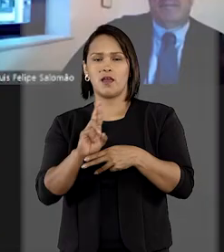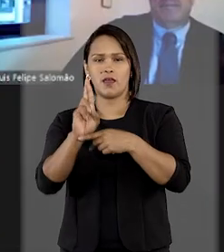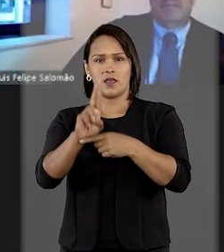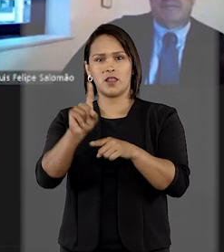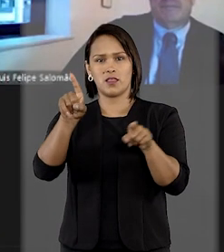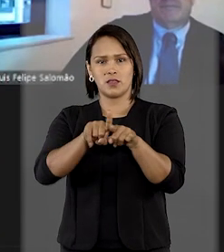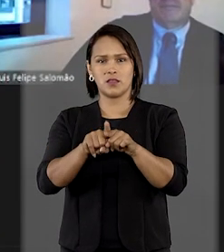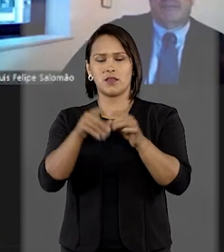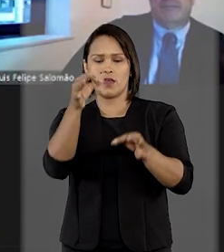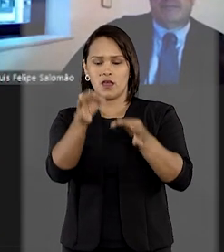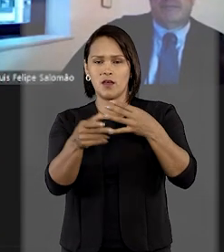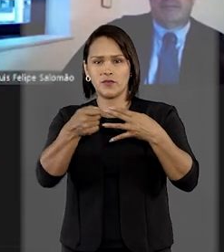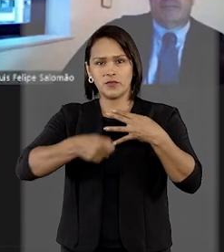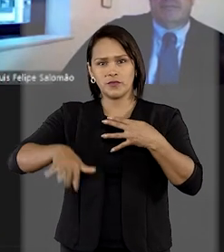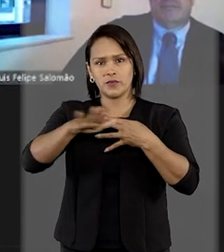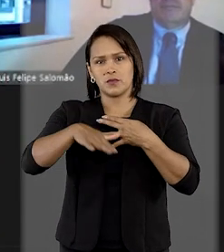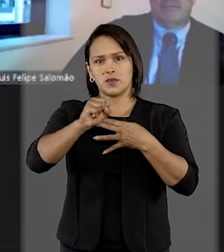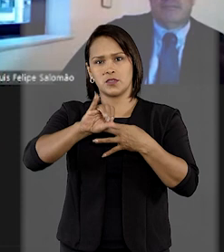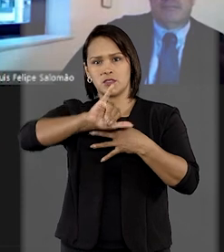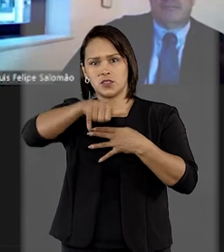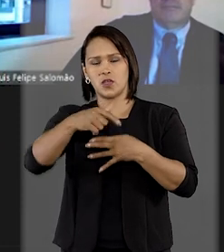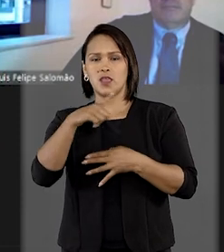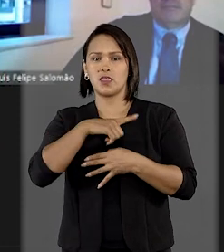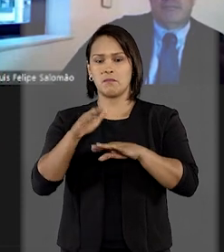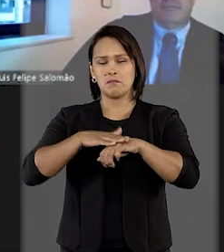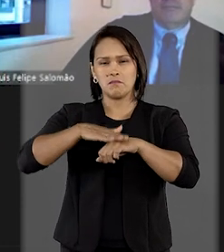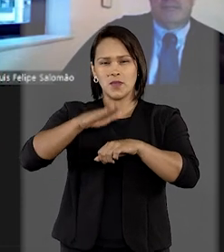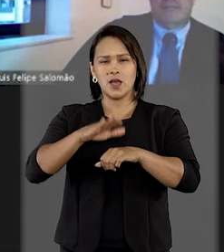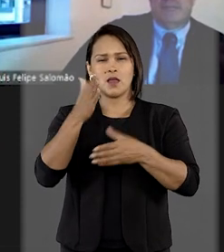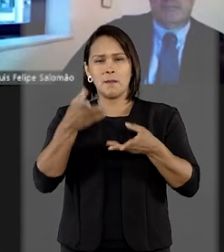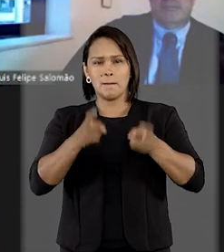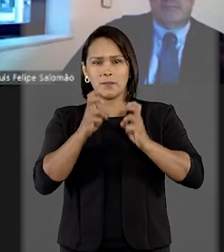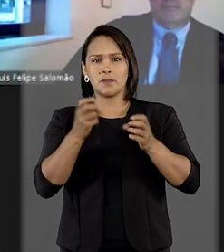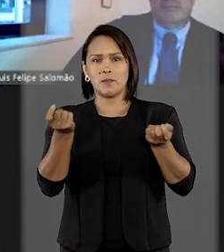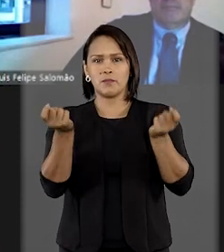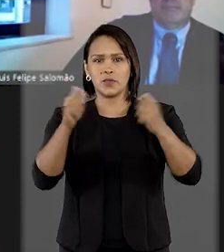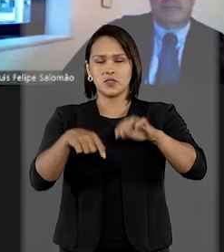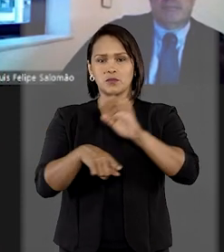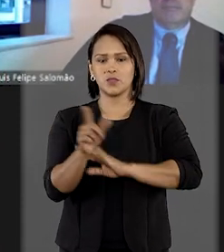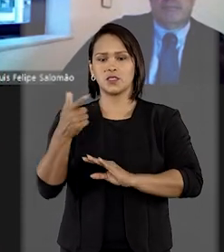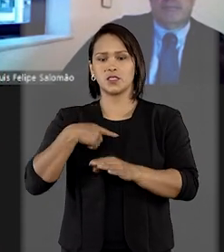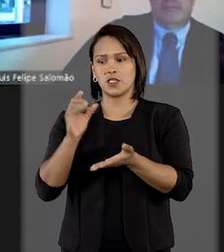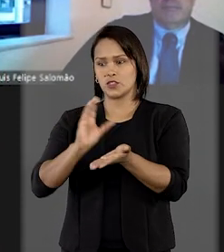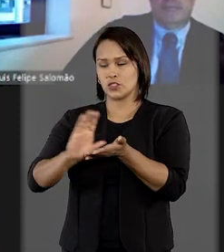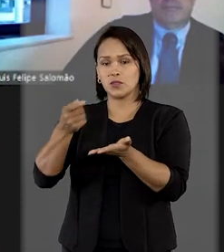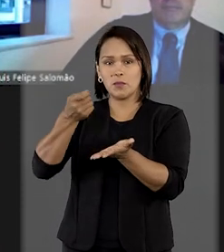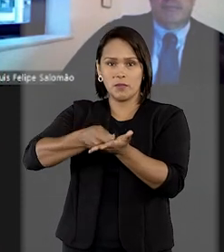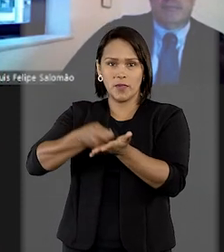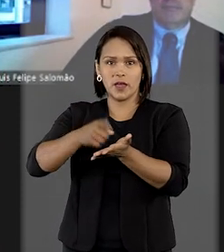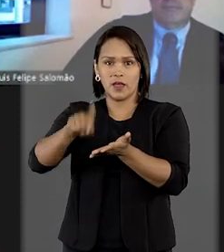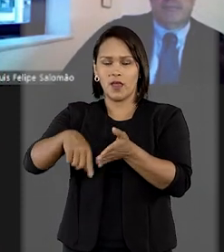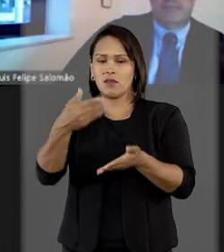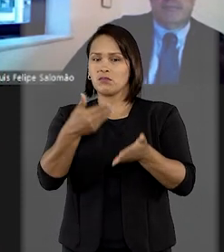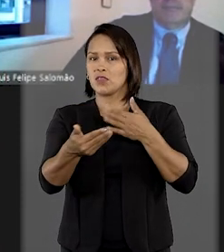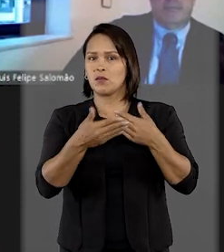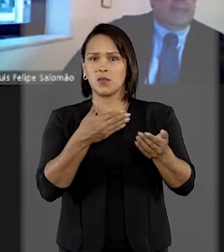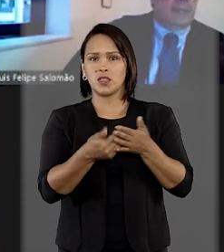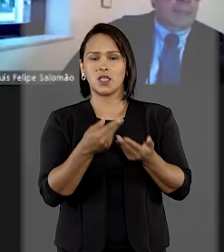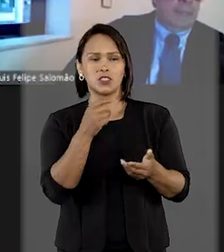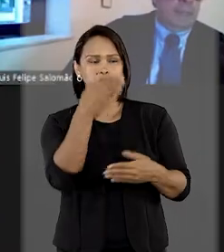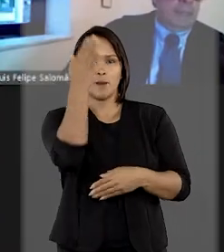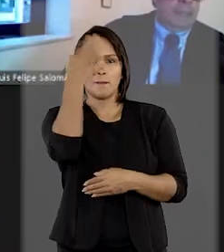STJ tem cada vez mais reconhecido a possibilidade de indenização independentemente da comprovação de dor ou